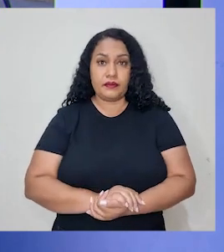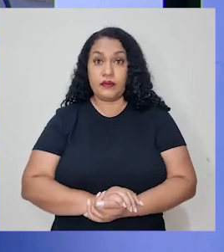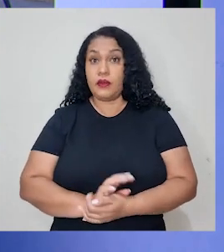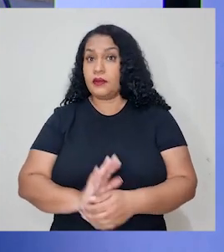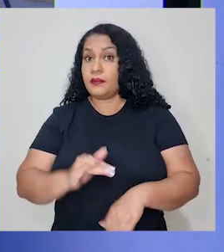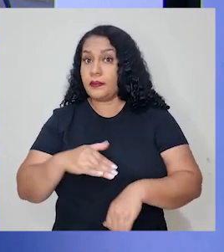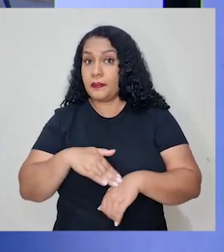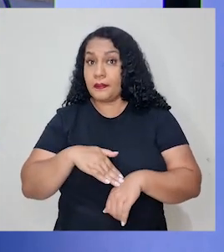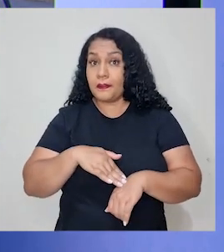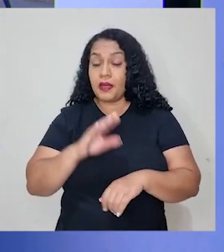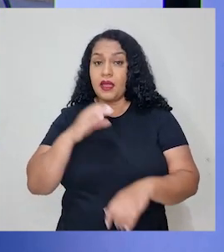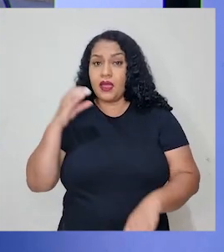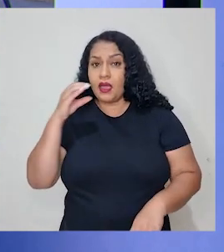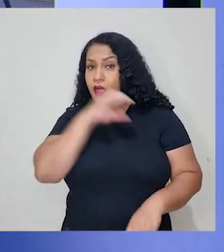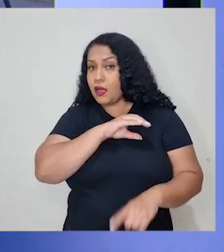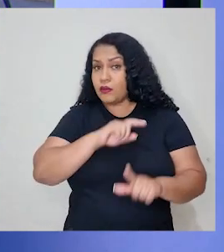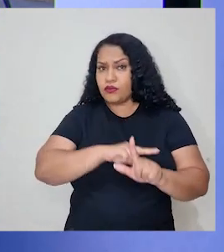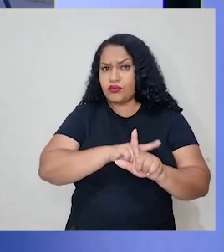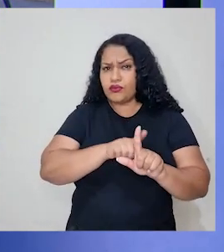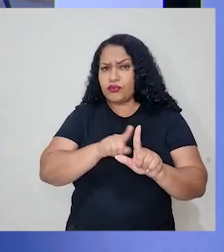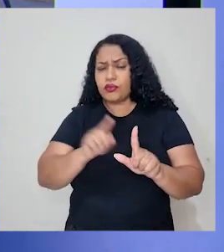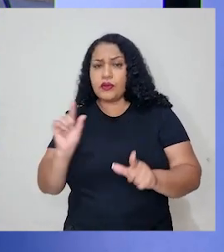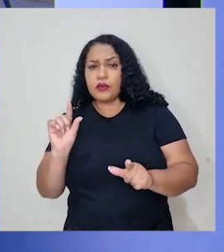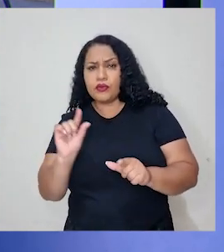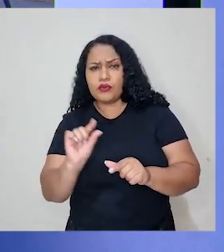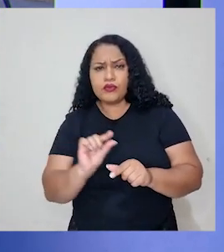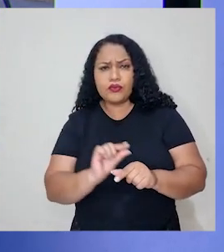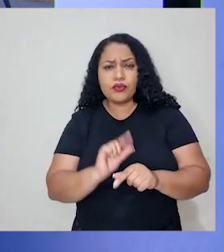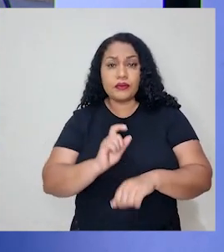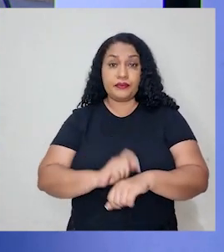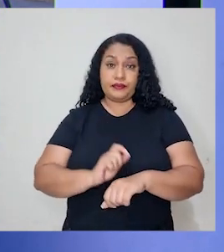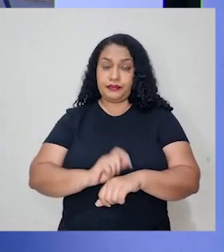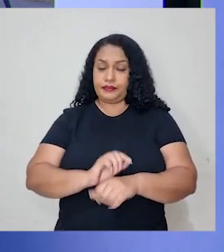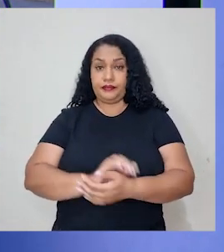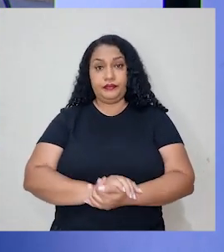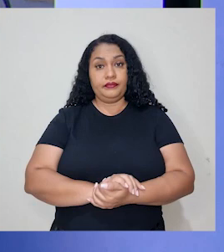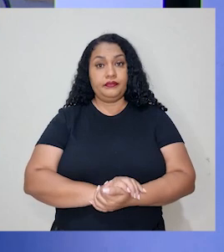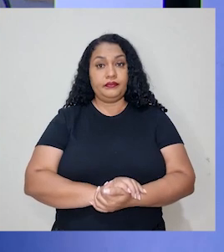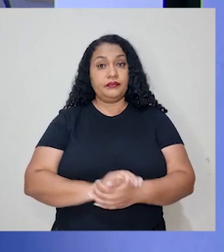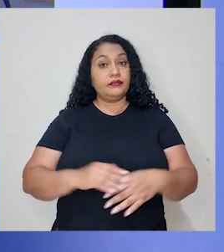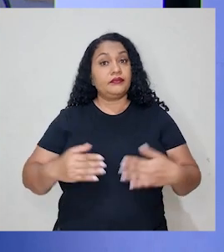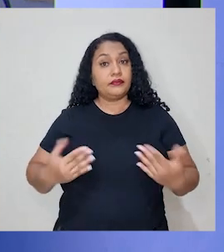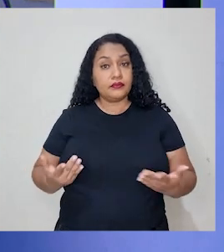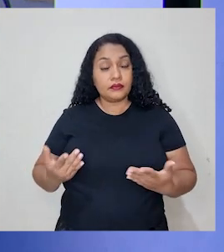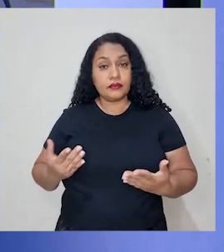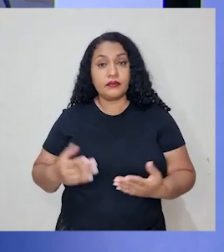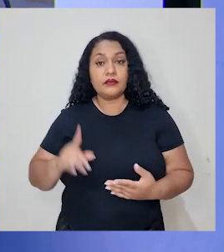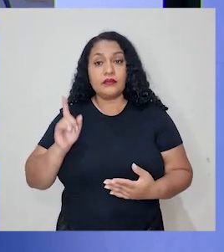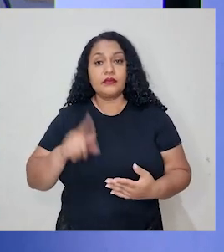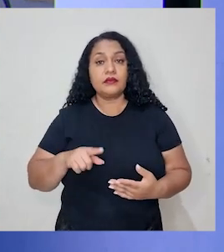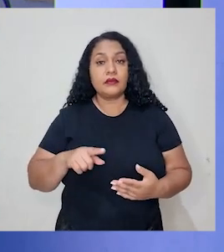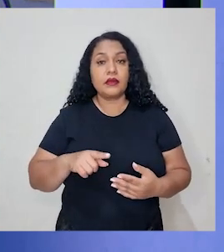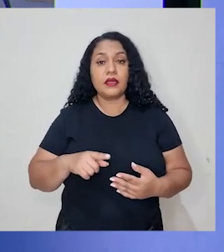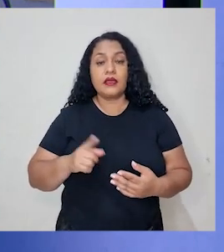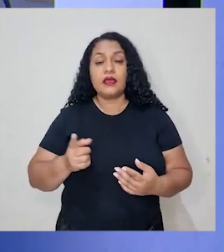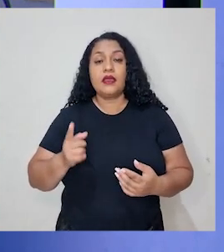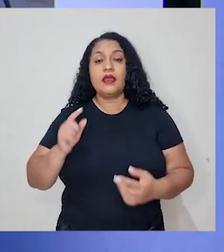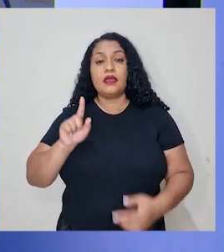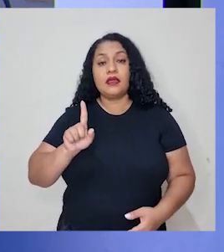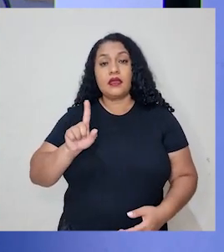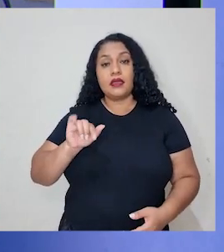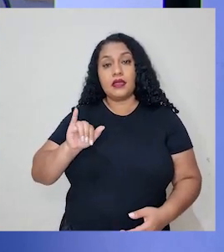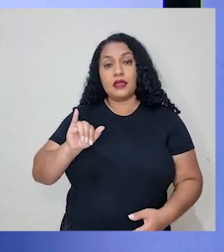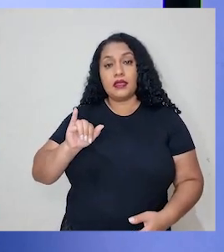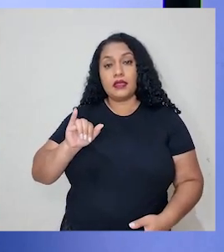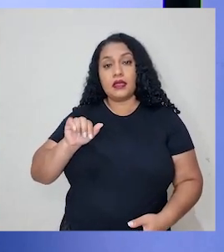quanto maior a velocidade, menor é o tempo. Então, é uma proporção inversa.